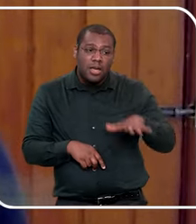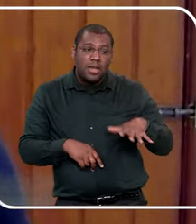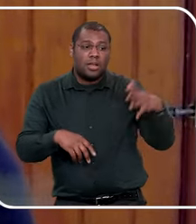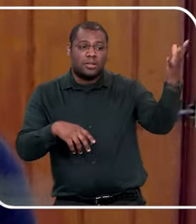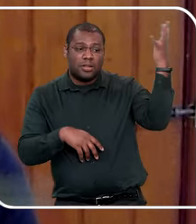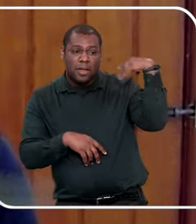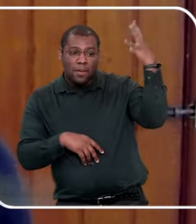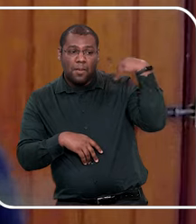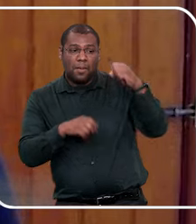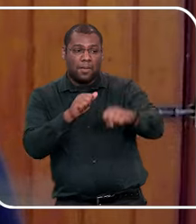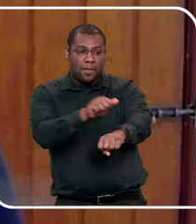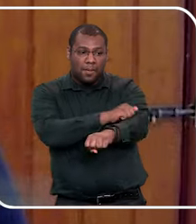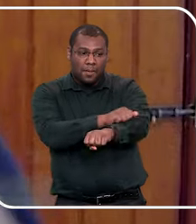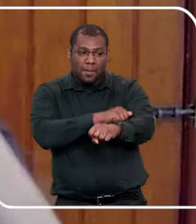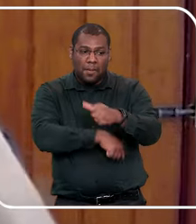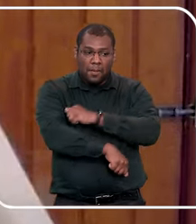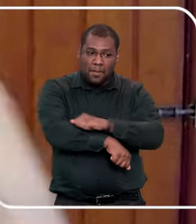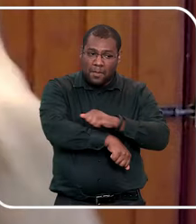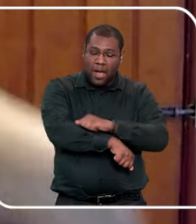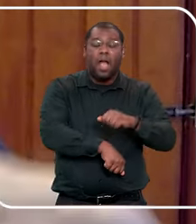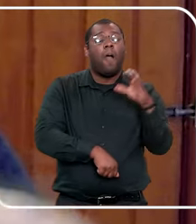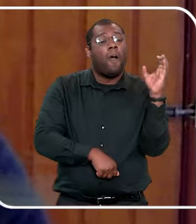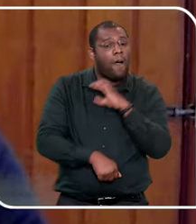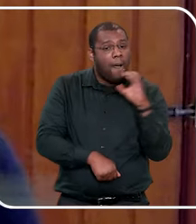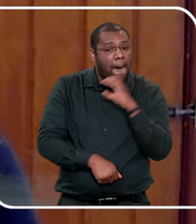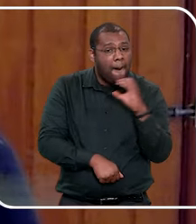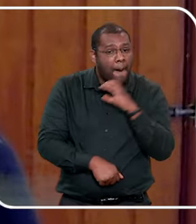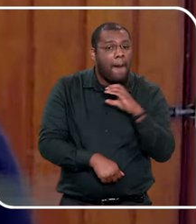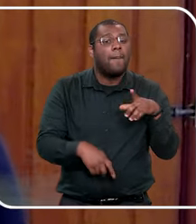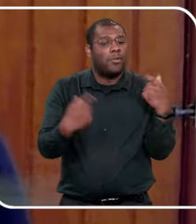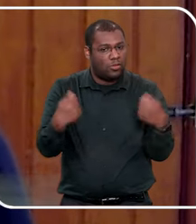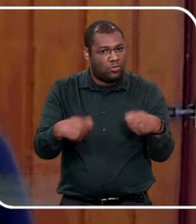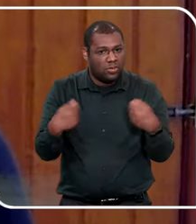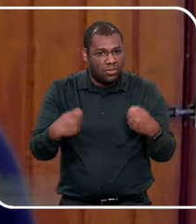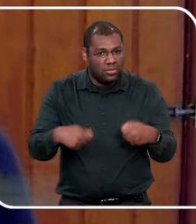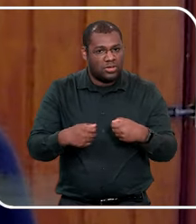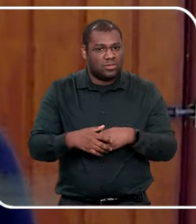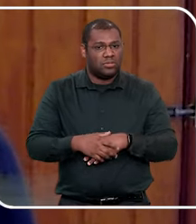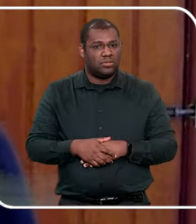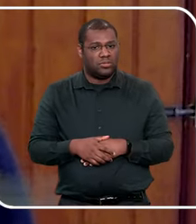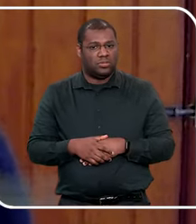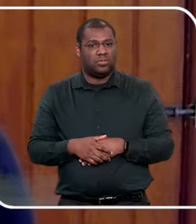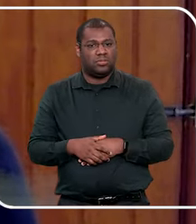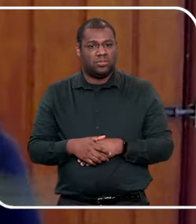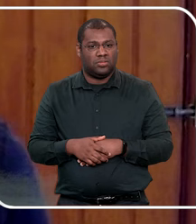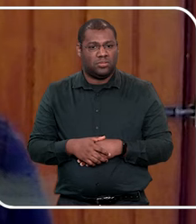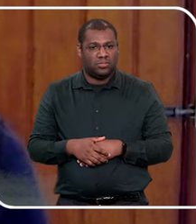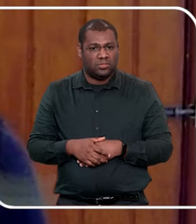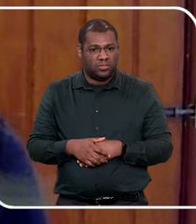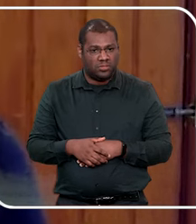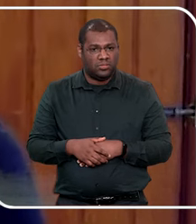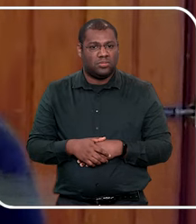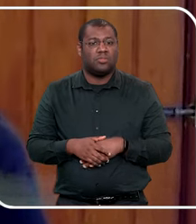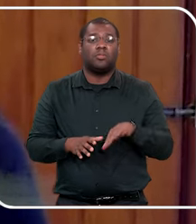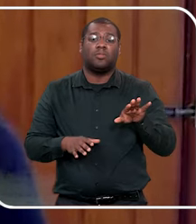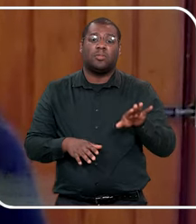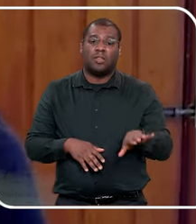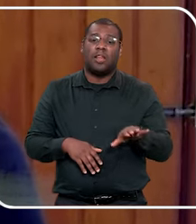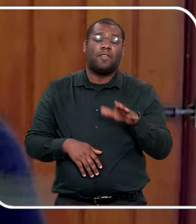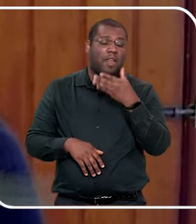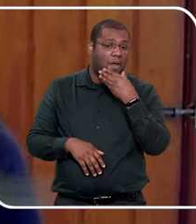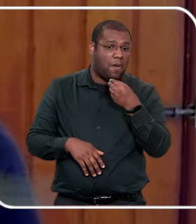higieniza melhor a parte íntima, né, porque no menino a gente tem que abrir, é, ali a pelezinha, para limpar,